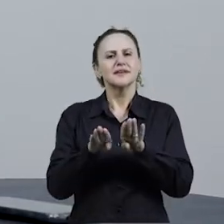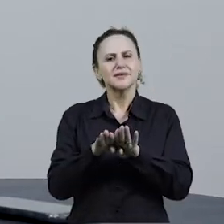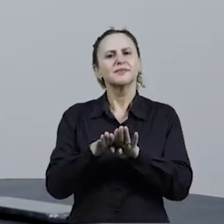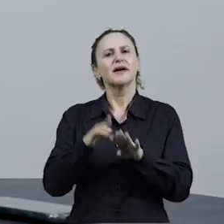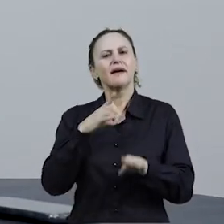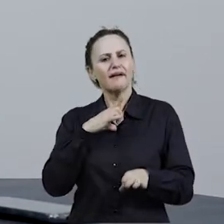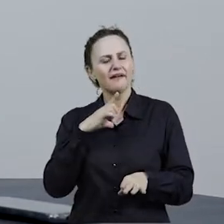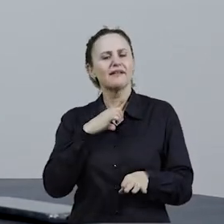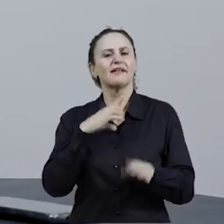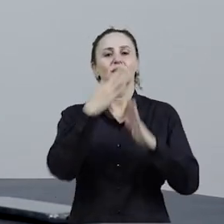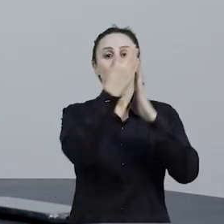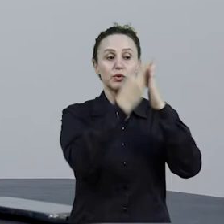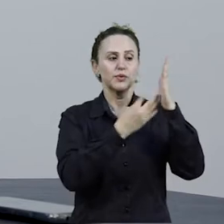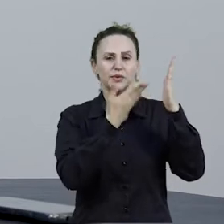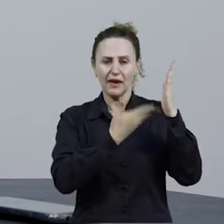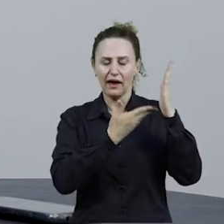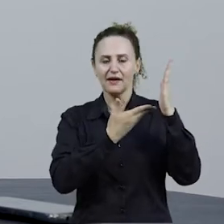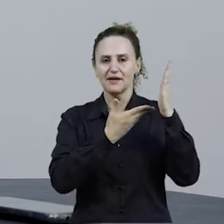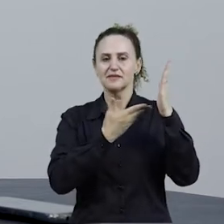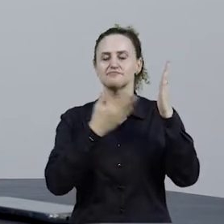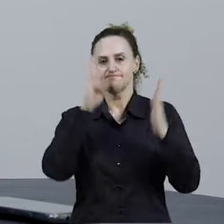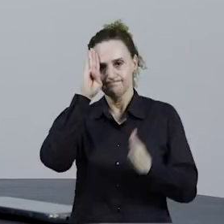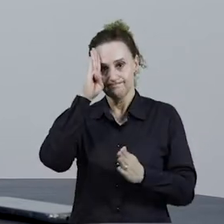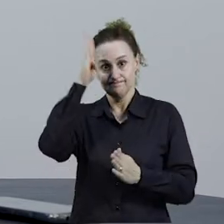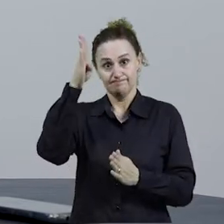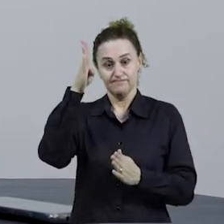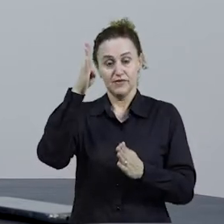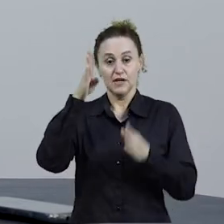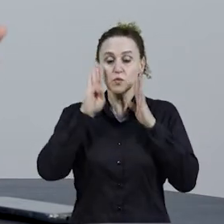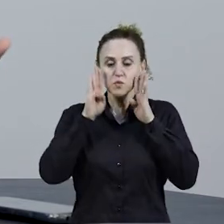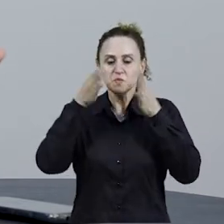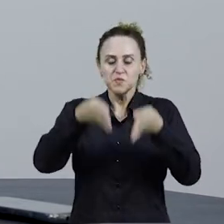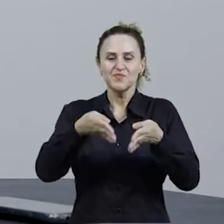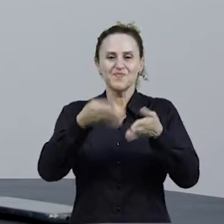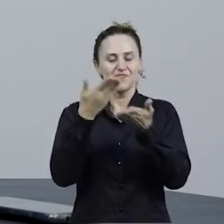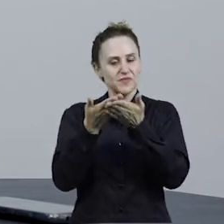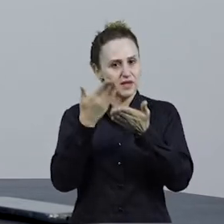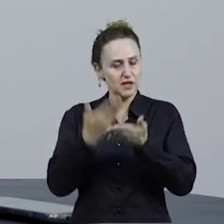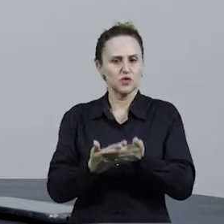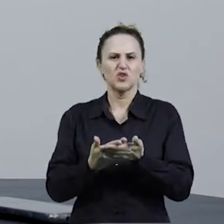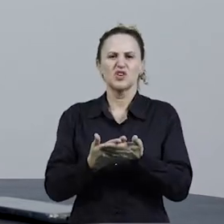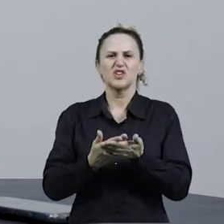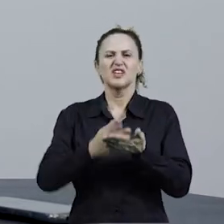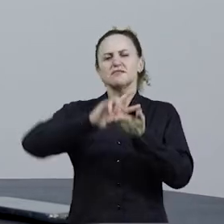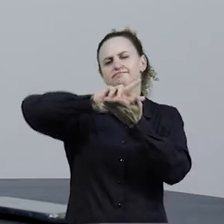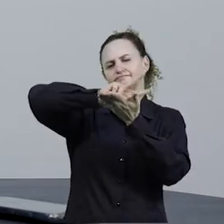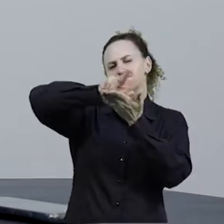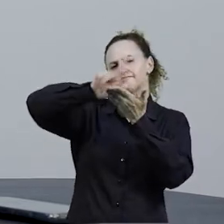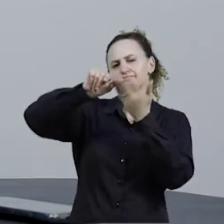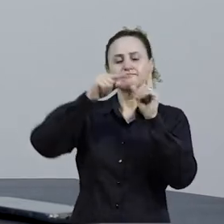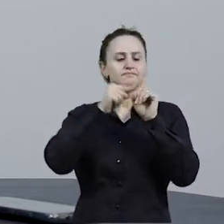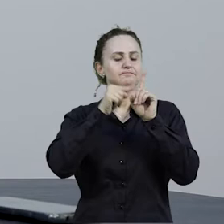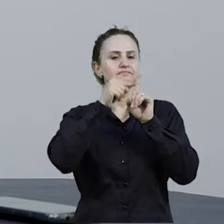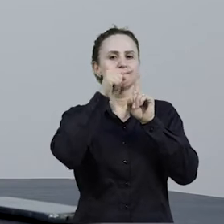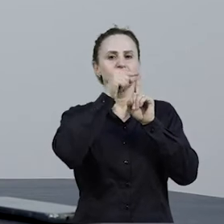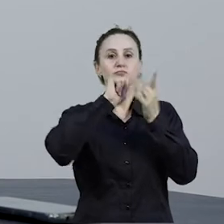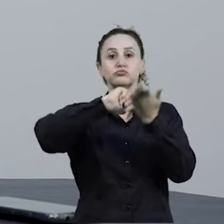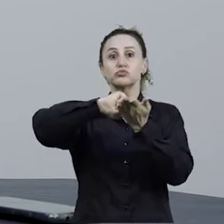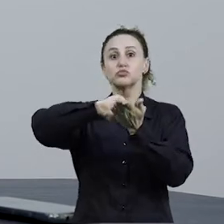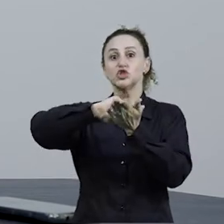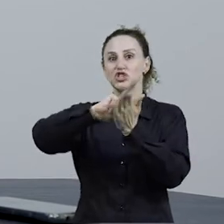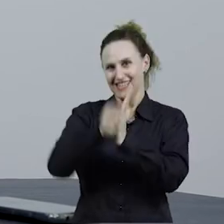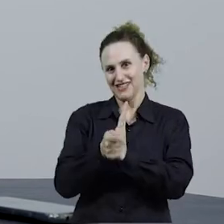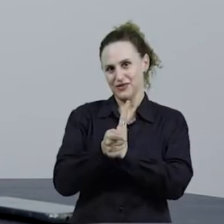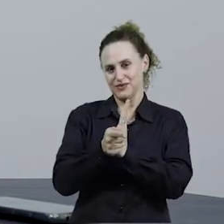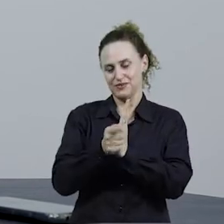questões. Então, a gente tem o texto como objeto de estudo, textos materializados em diferentes gêneros, né? Então, a gente vai falar um pouco sobre